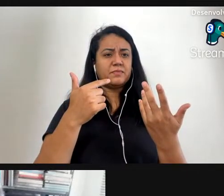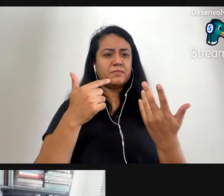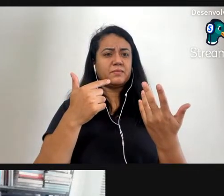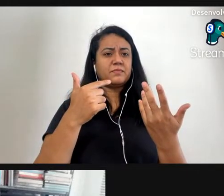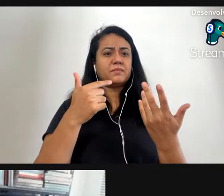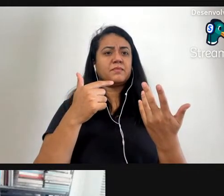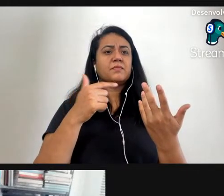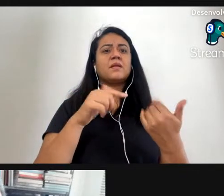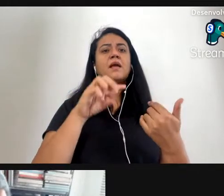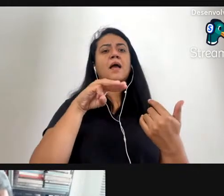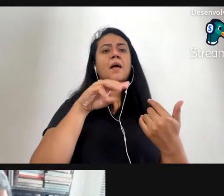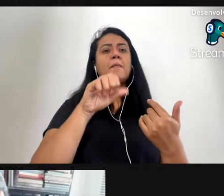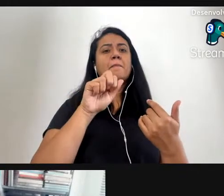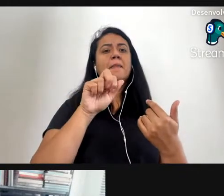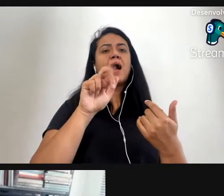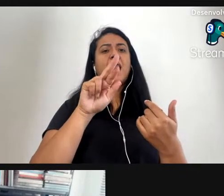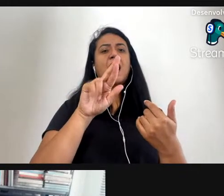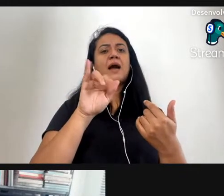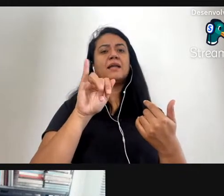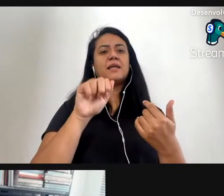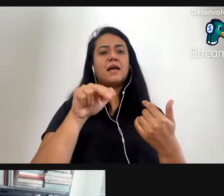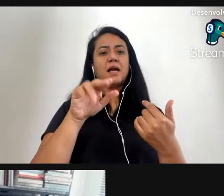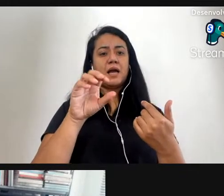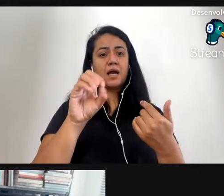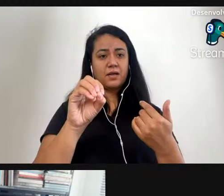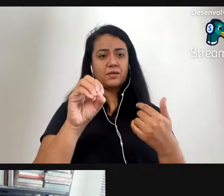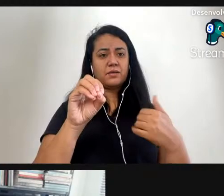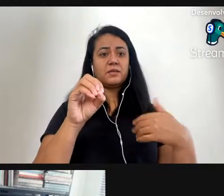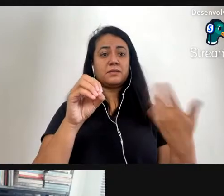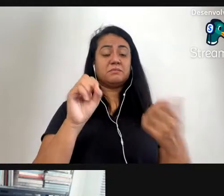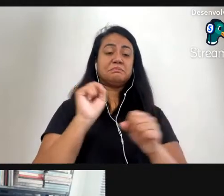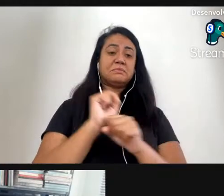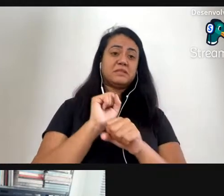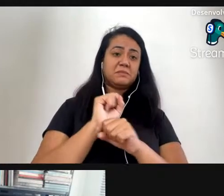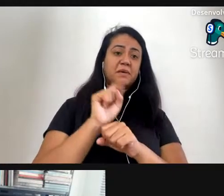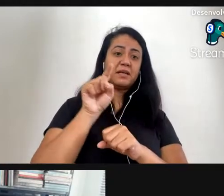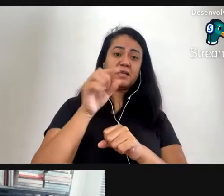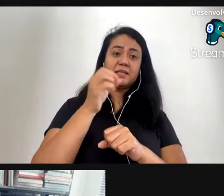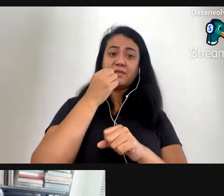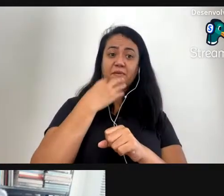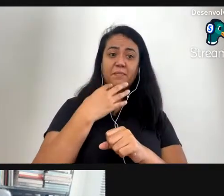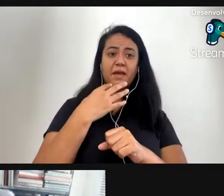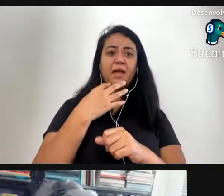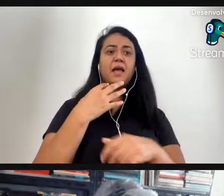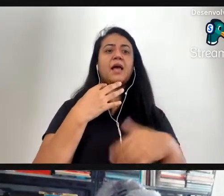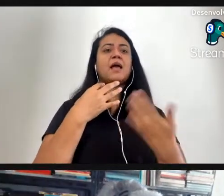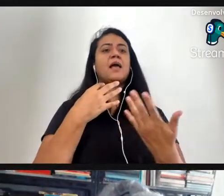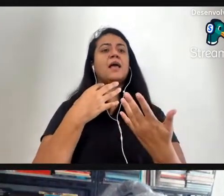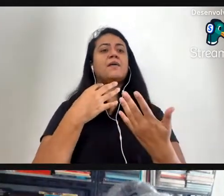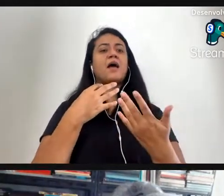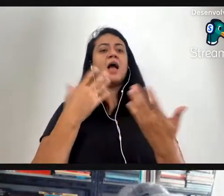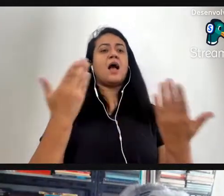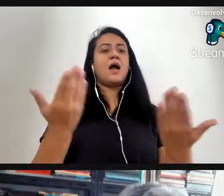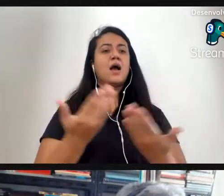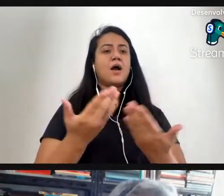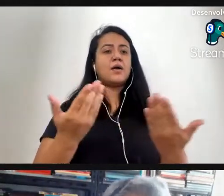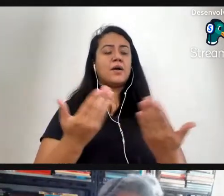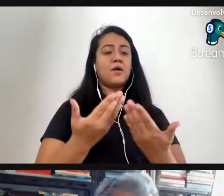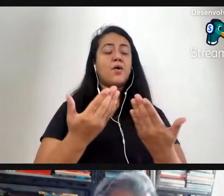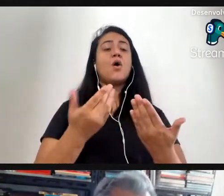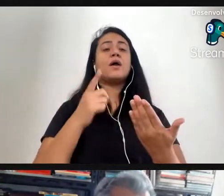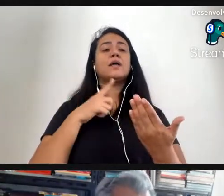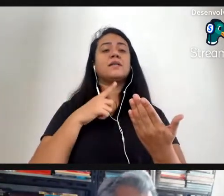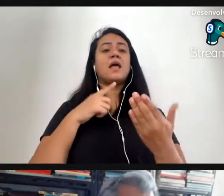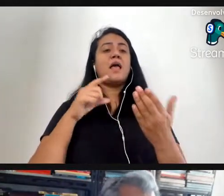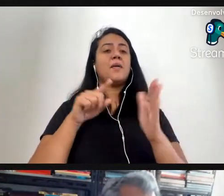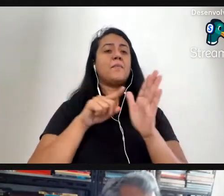Mariano Claudal esperamos que ele esteja bem então vamos passar a palavra para o público já